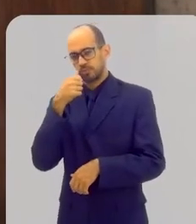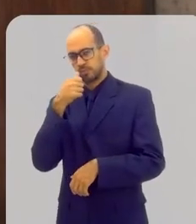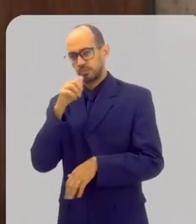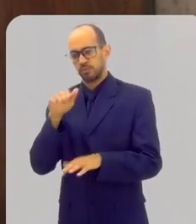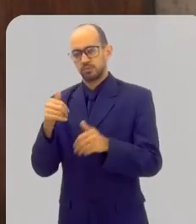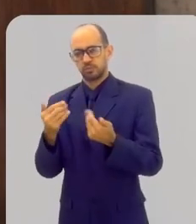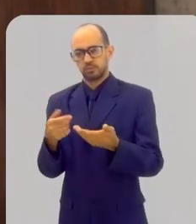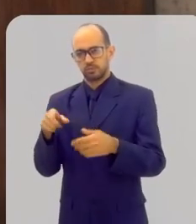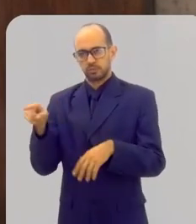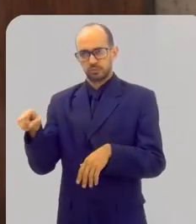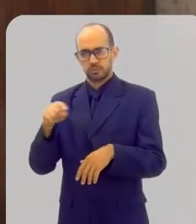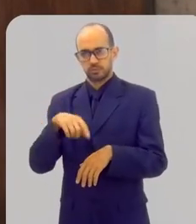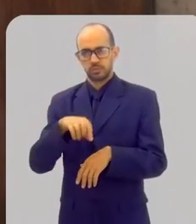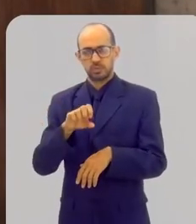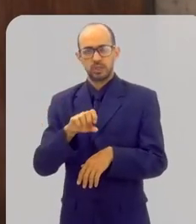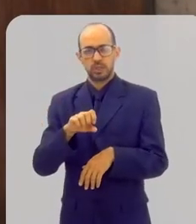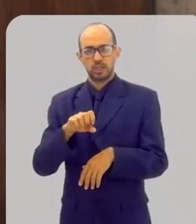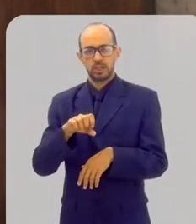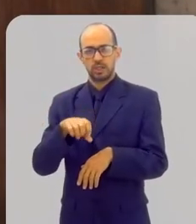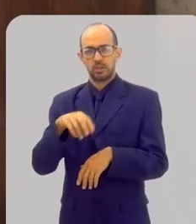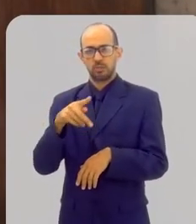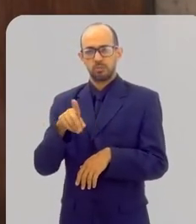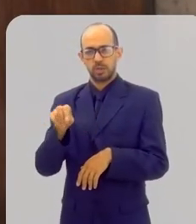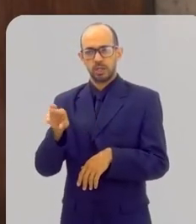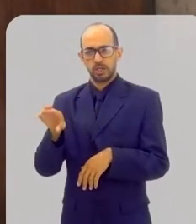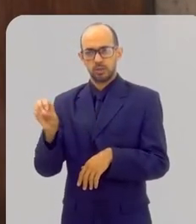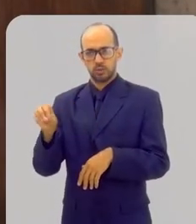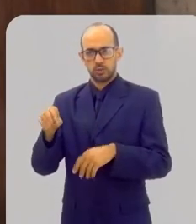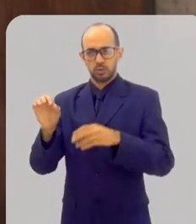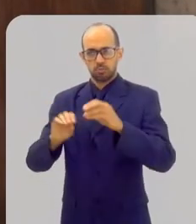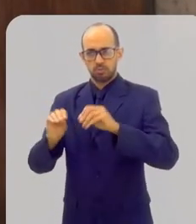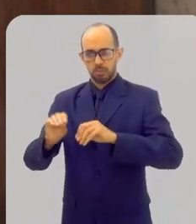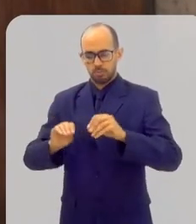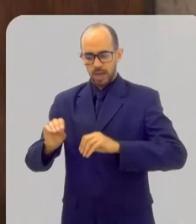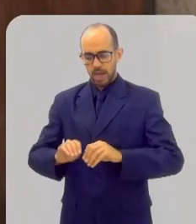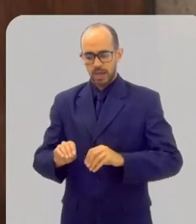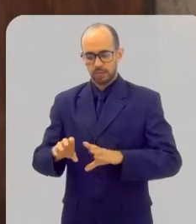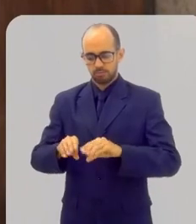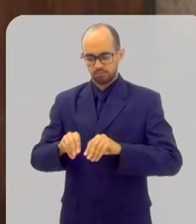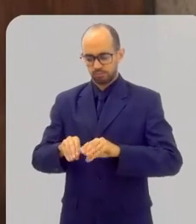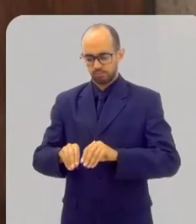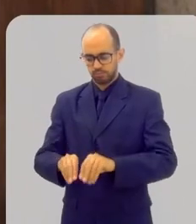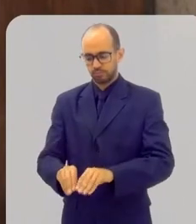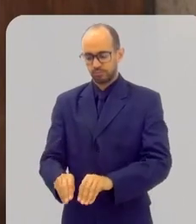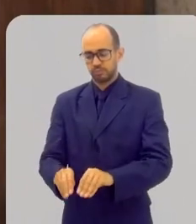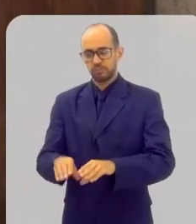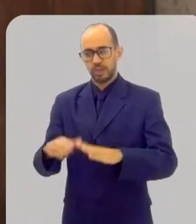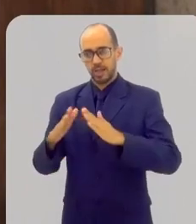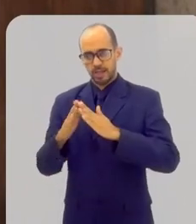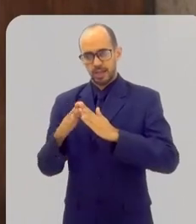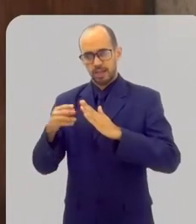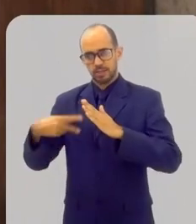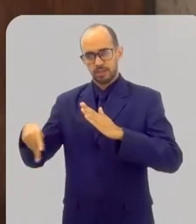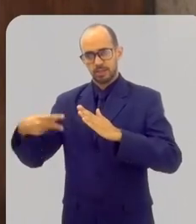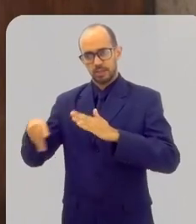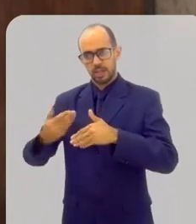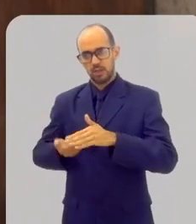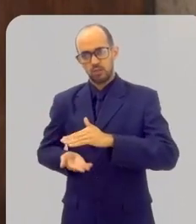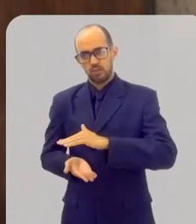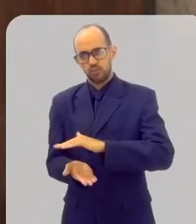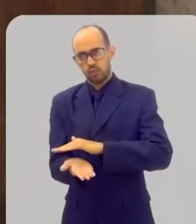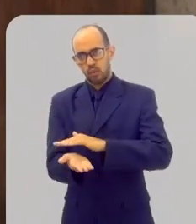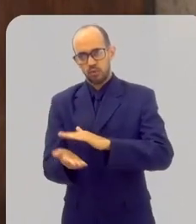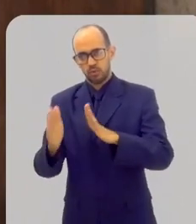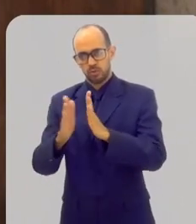Então, é o seminarista Pedro Lucas que prepara, faz lá a receita, prepara no forno da casa dele, no